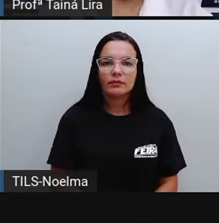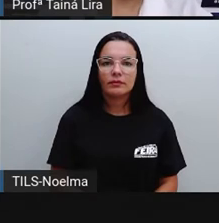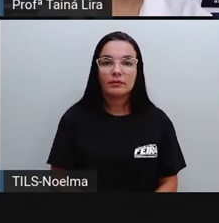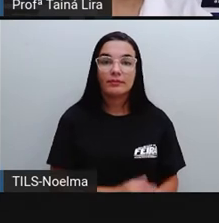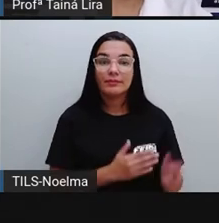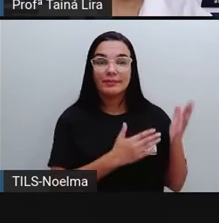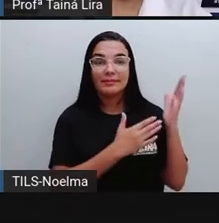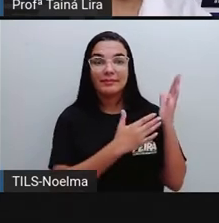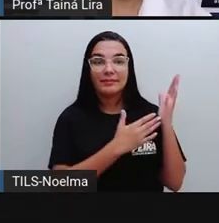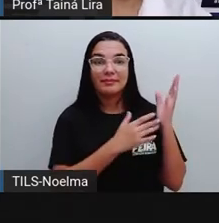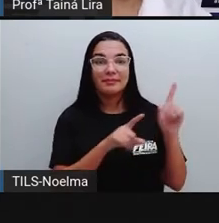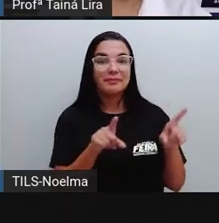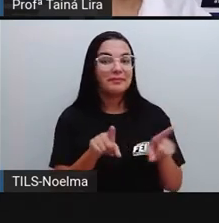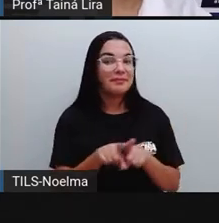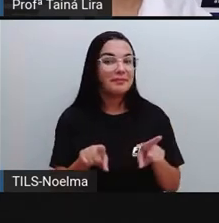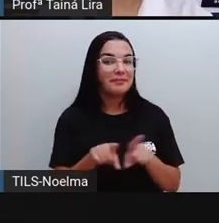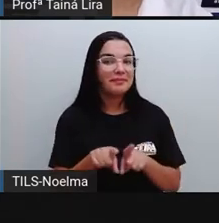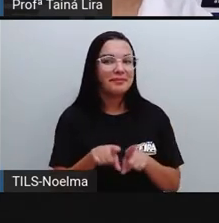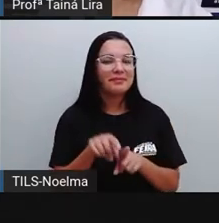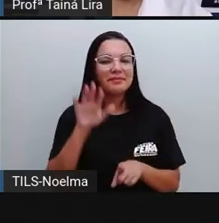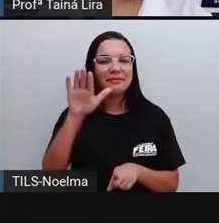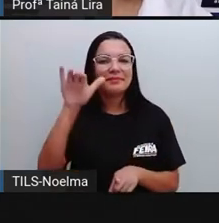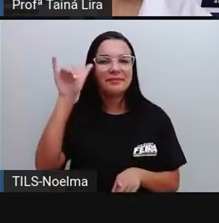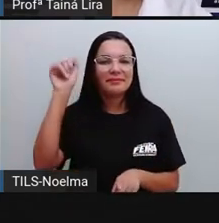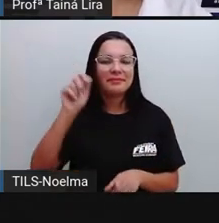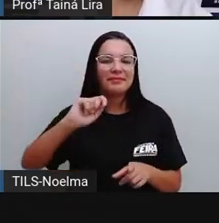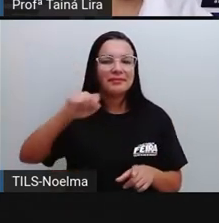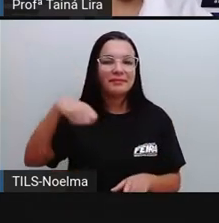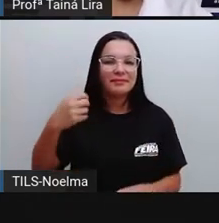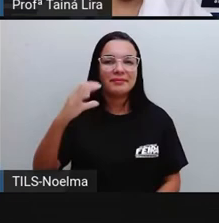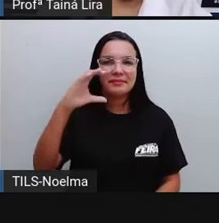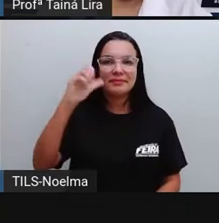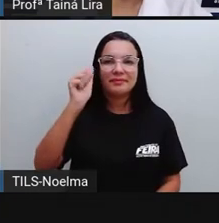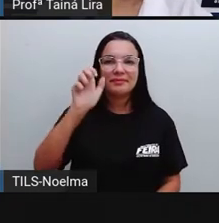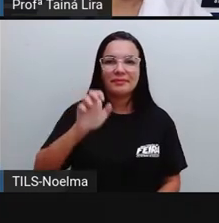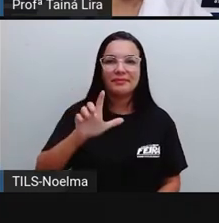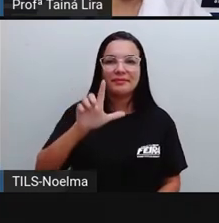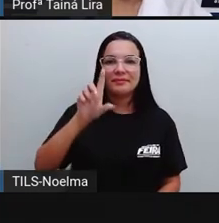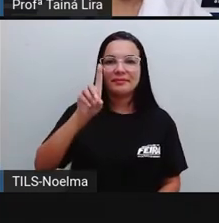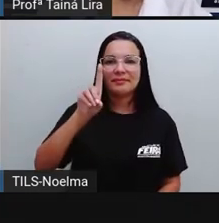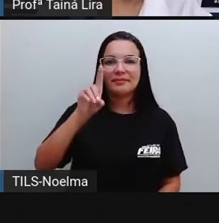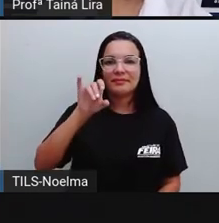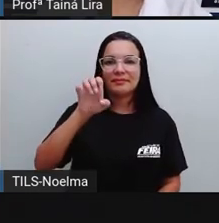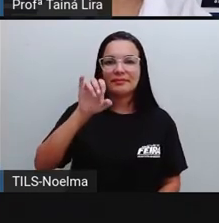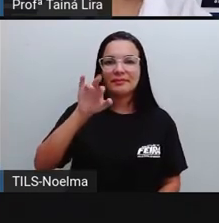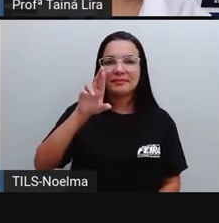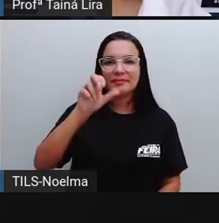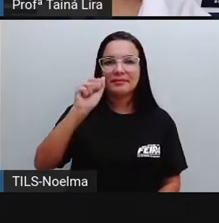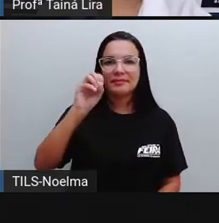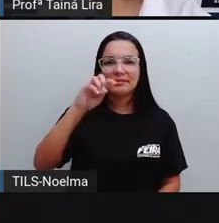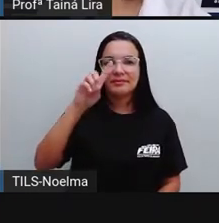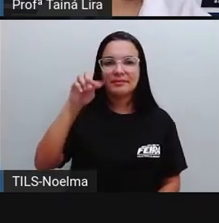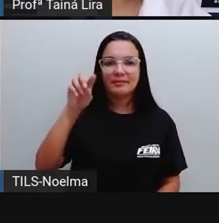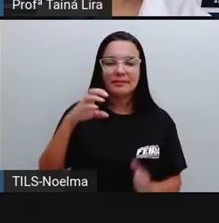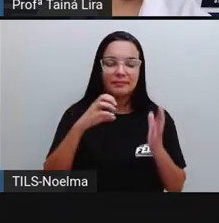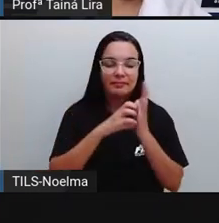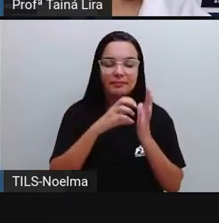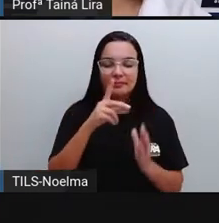Paulão do Caldeirão, ó, é José Paulo Pereira Barbosa, é do Partido